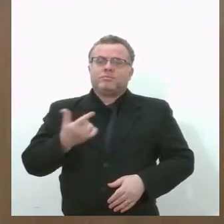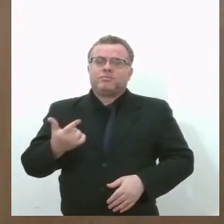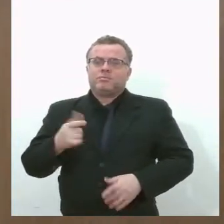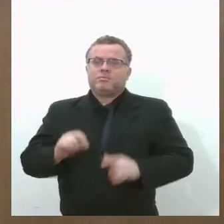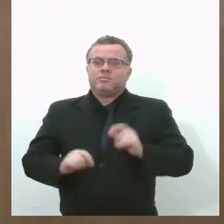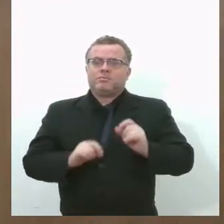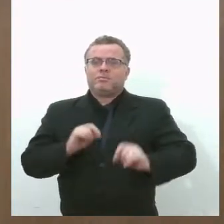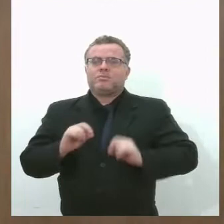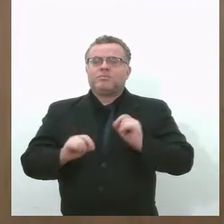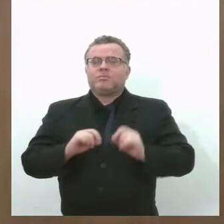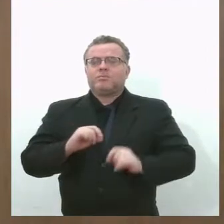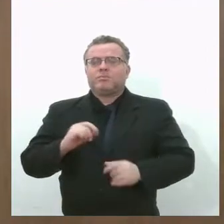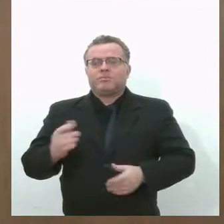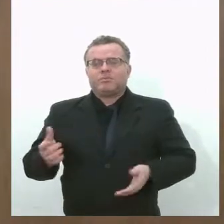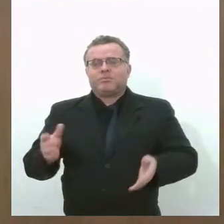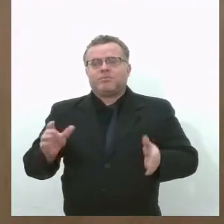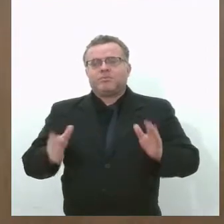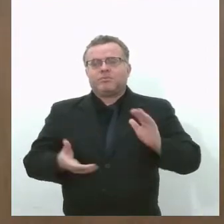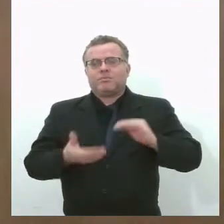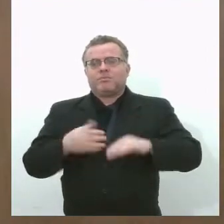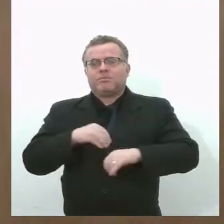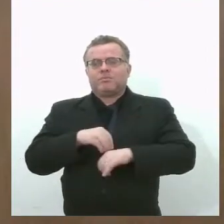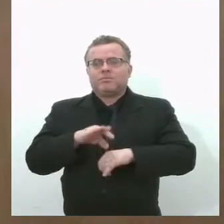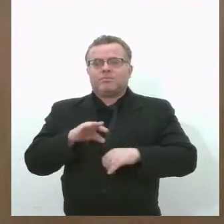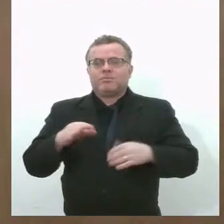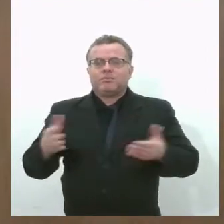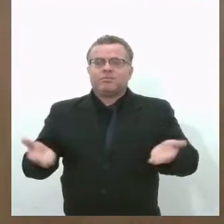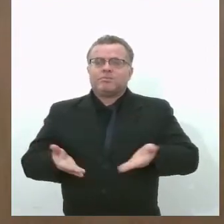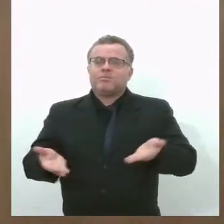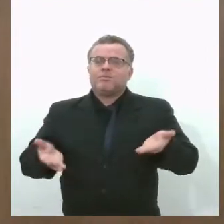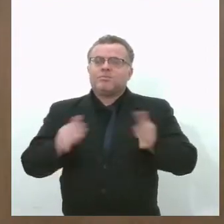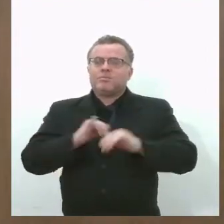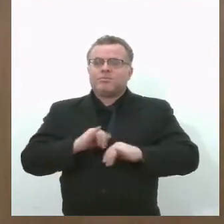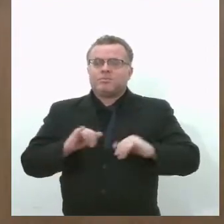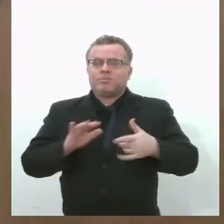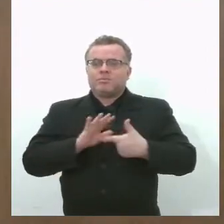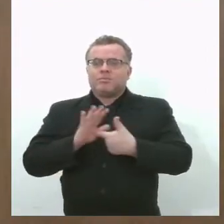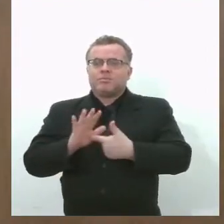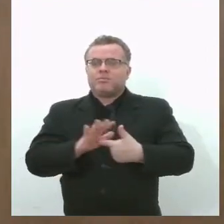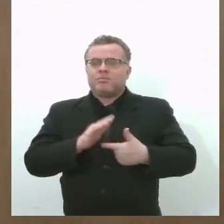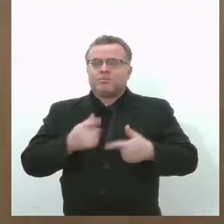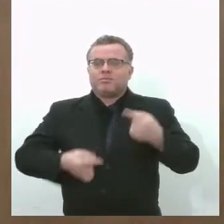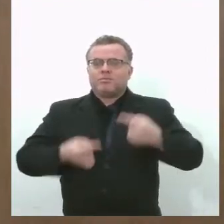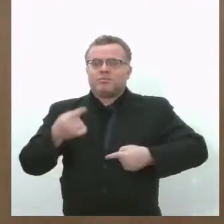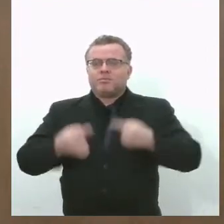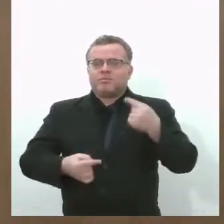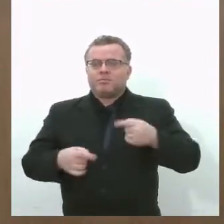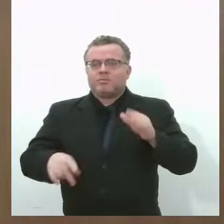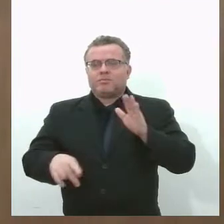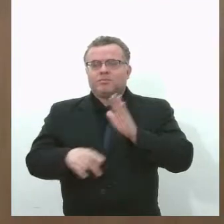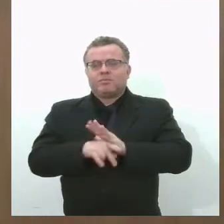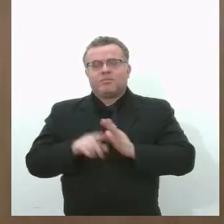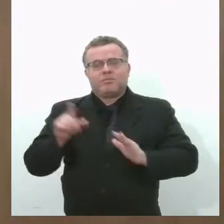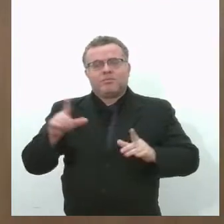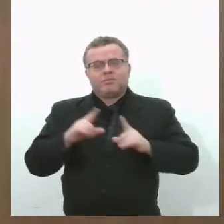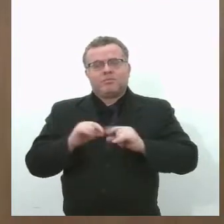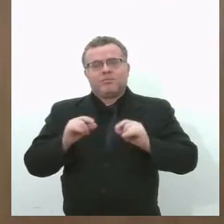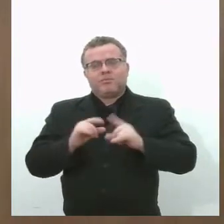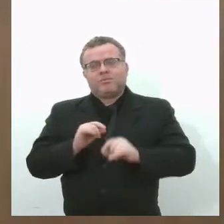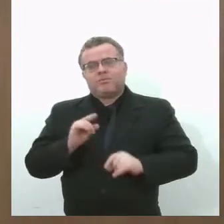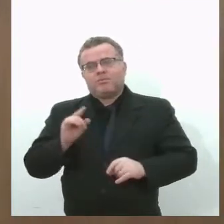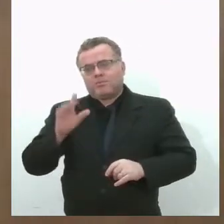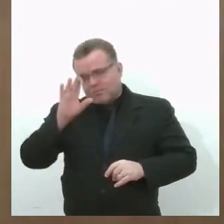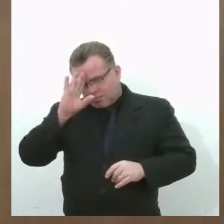programa Congresso em Pauta está no ar, trazendo debates de alcance nacional, pautados em Brasília, principalmente no Congresso.